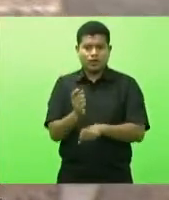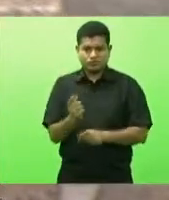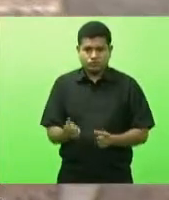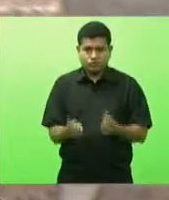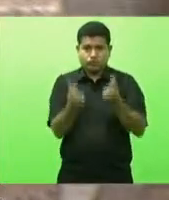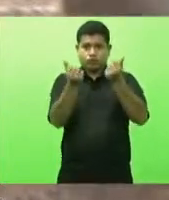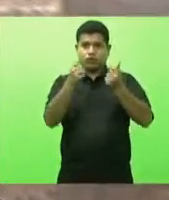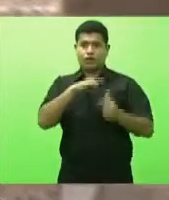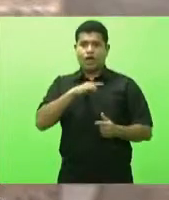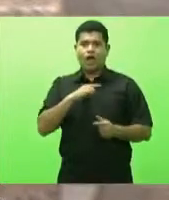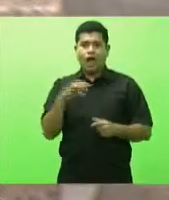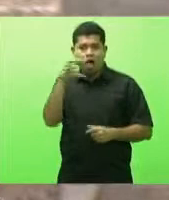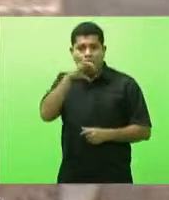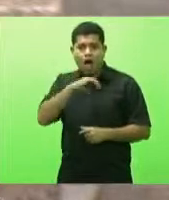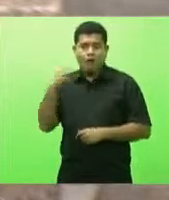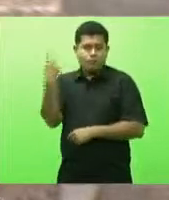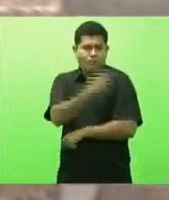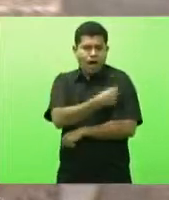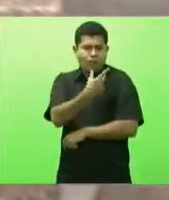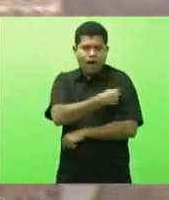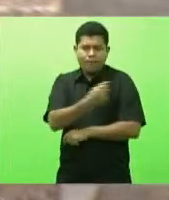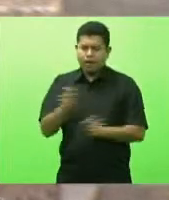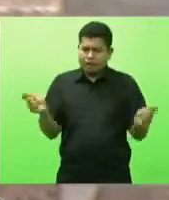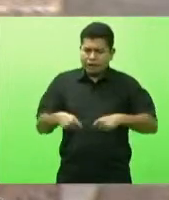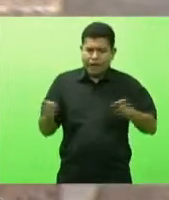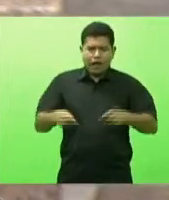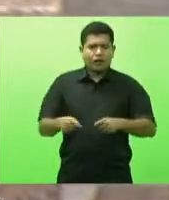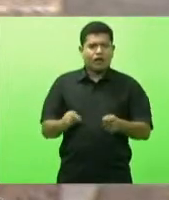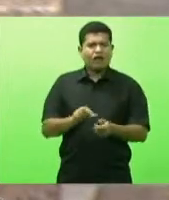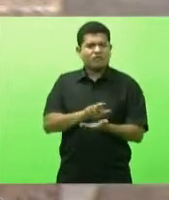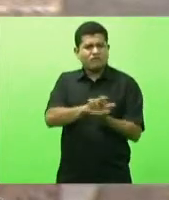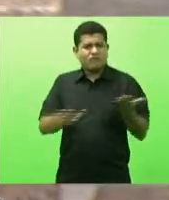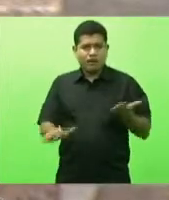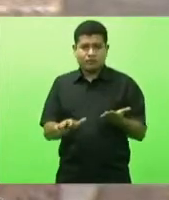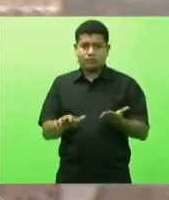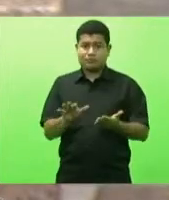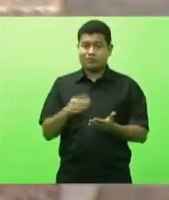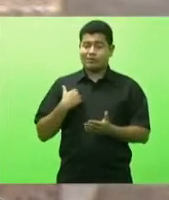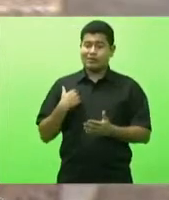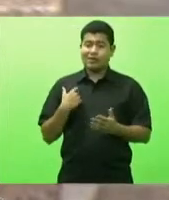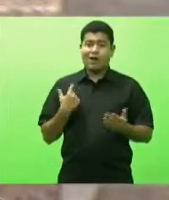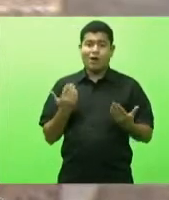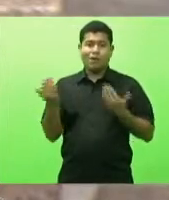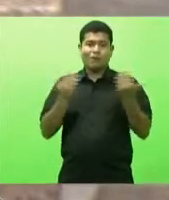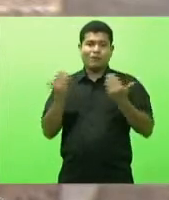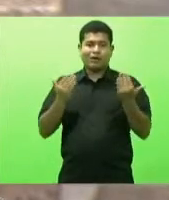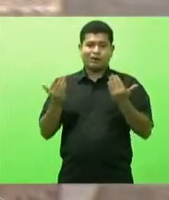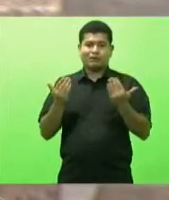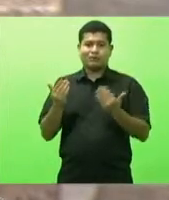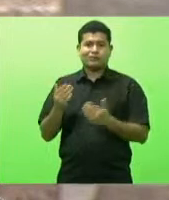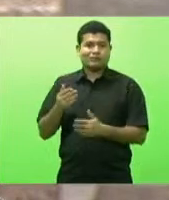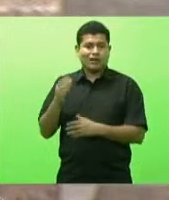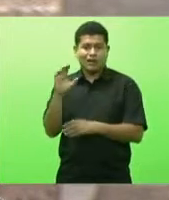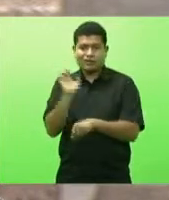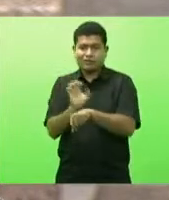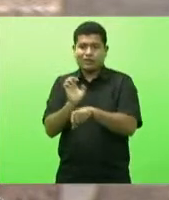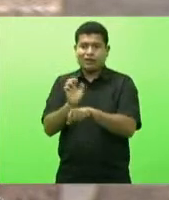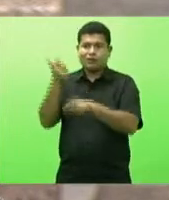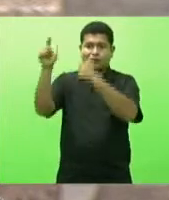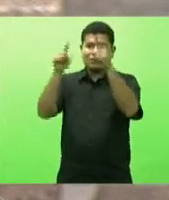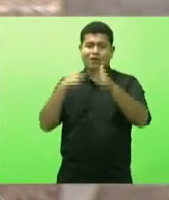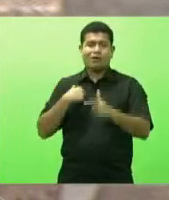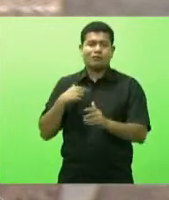rapidamente e mais pessoas em detrimento de estados que não teriam tantas condições eu acho que tem que ficar claro